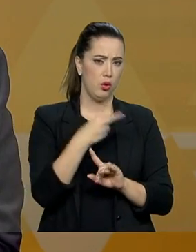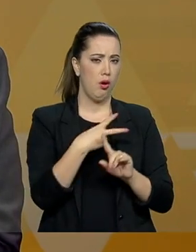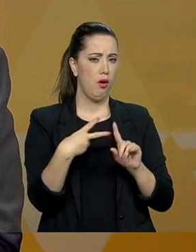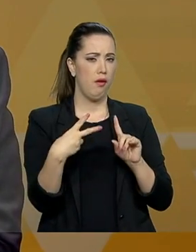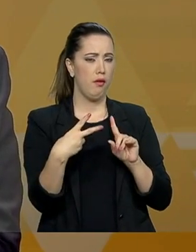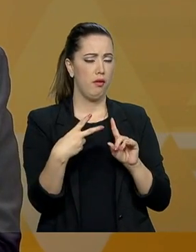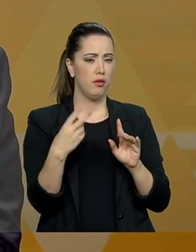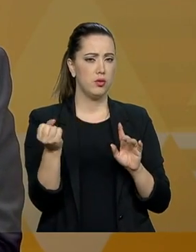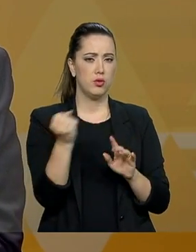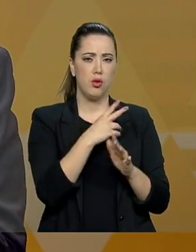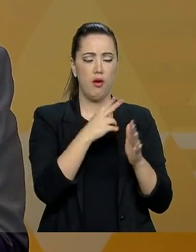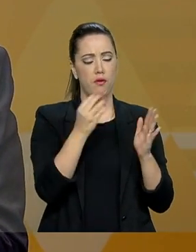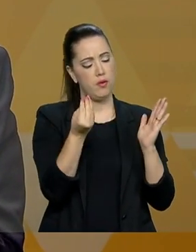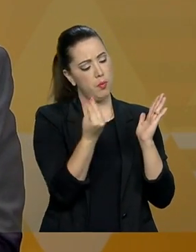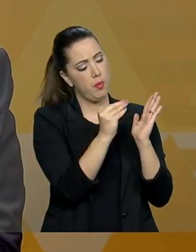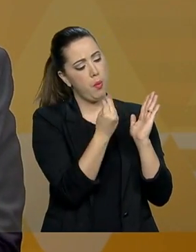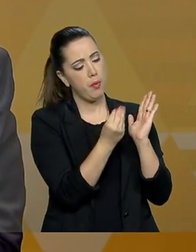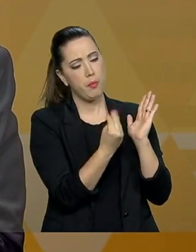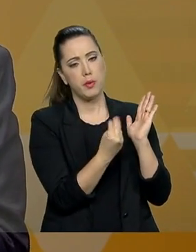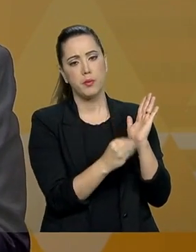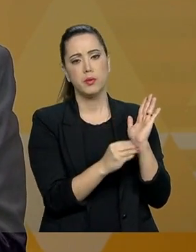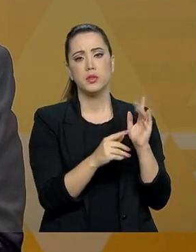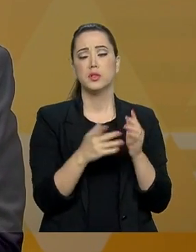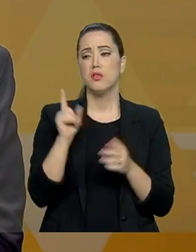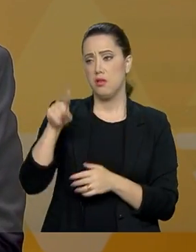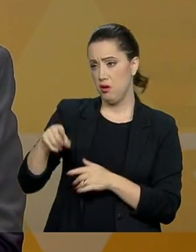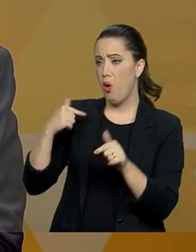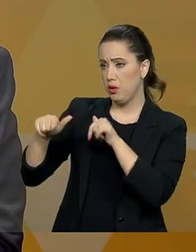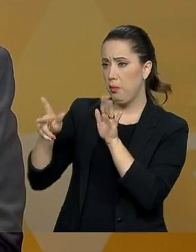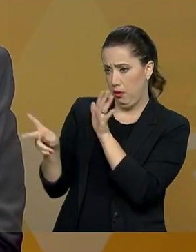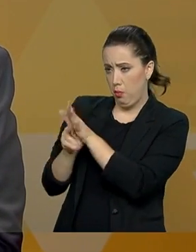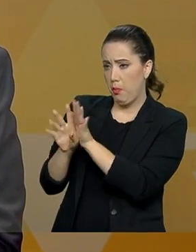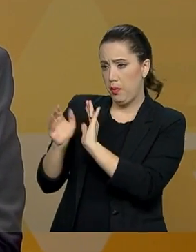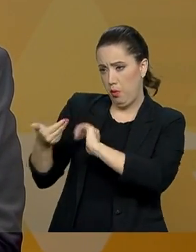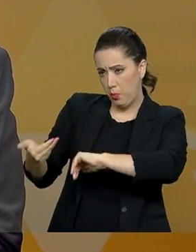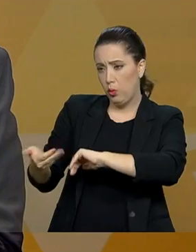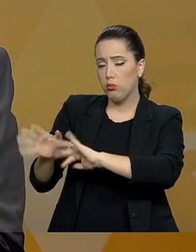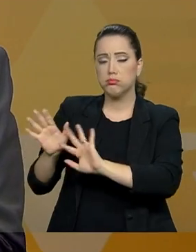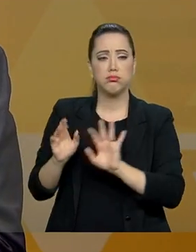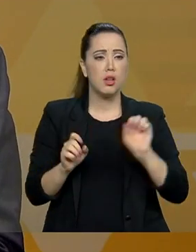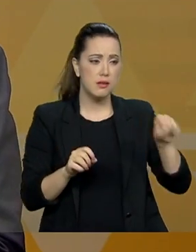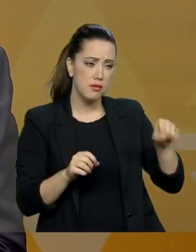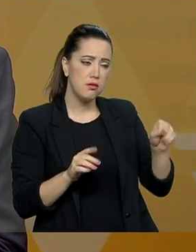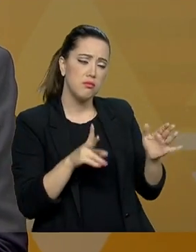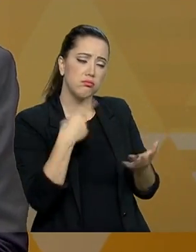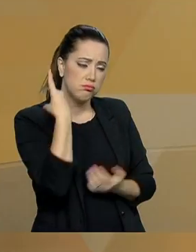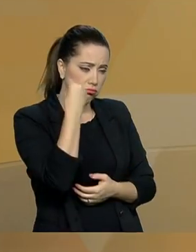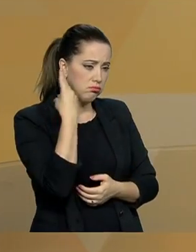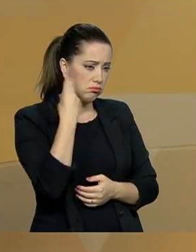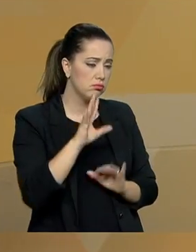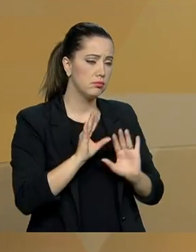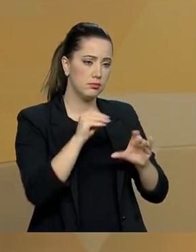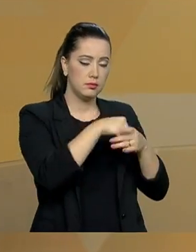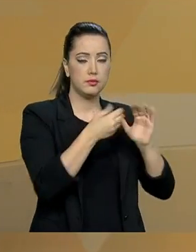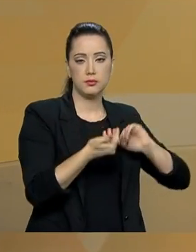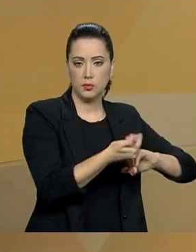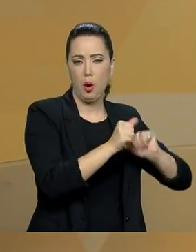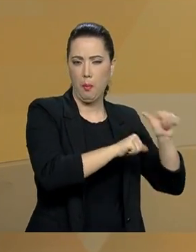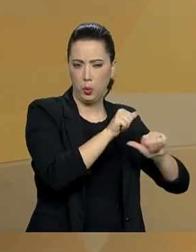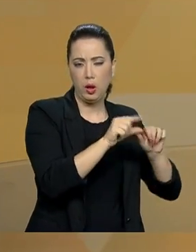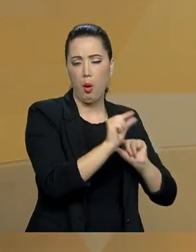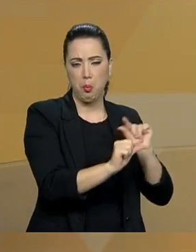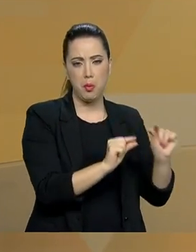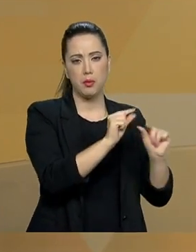aperfeiçoamentos no texto, como é de praxe. o que é o papel do Congresso. Como é de praxe dentro do Congresso Nacional. Uma das propostas